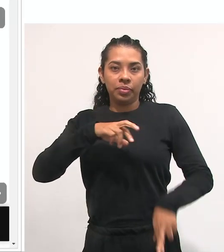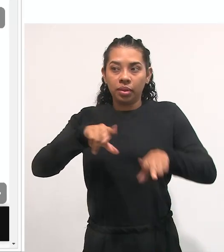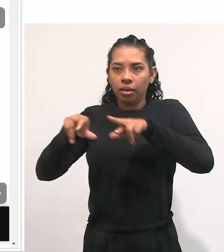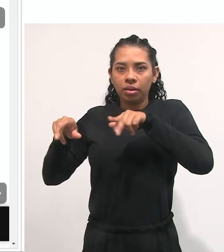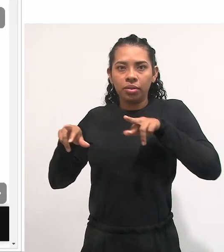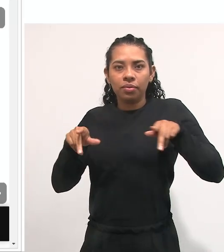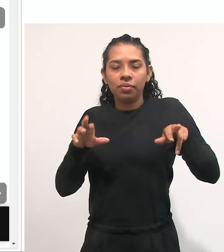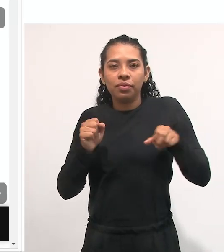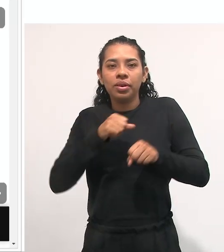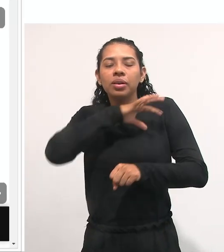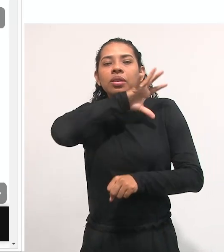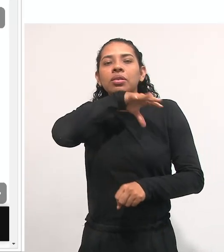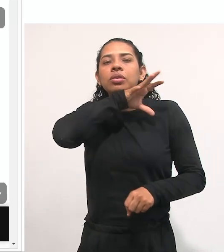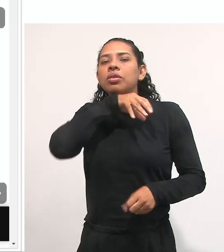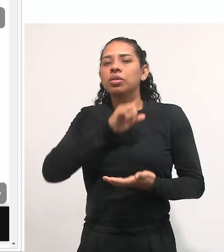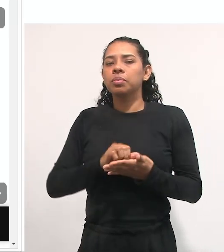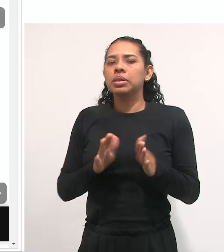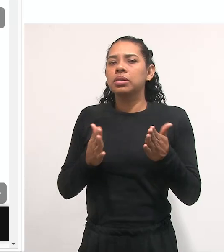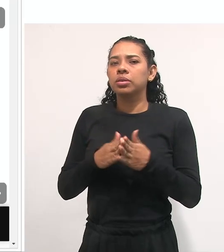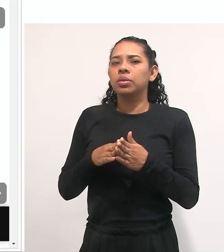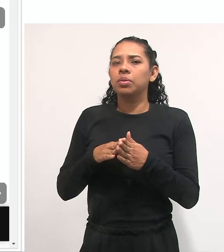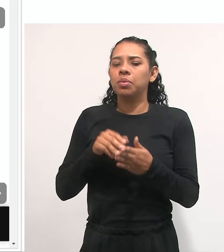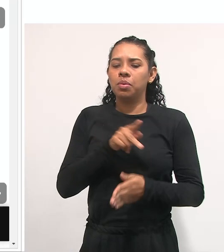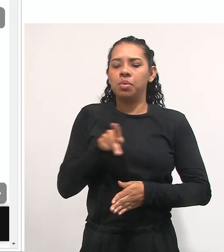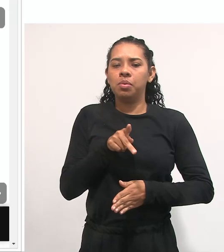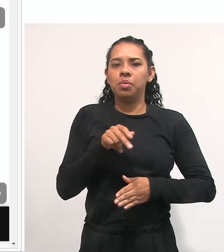Por favor, subam na árvore.